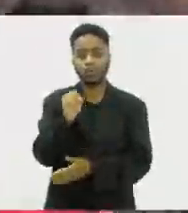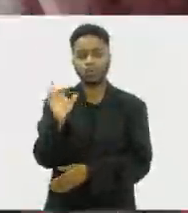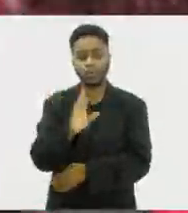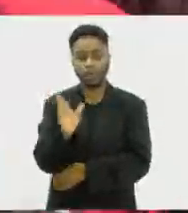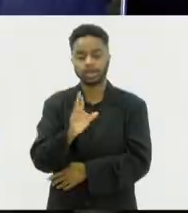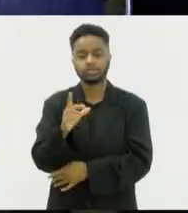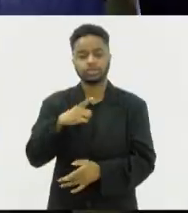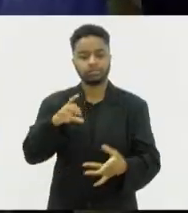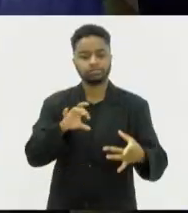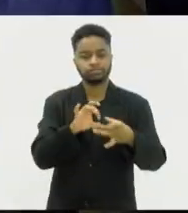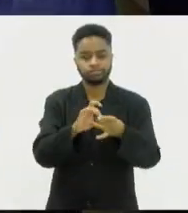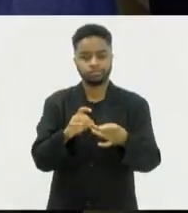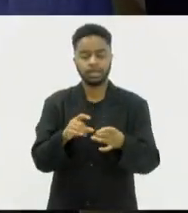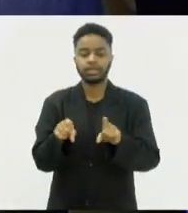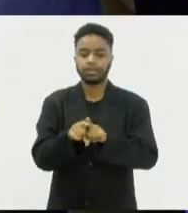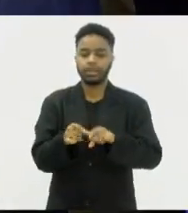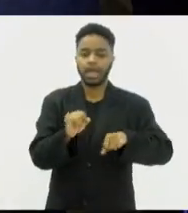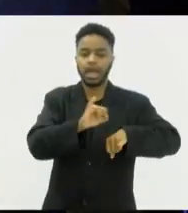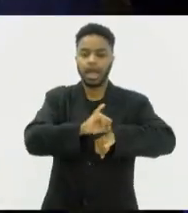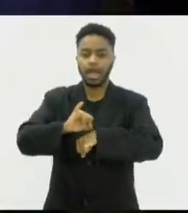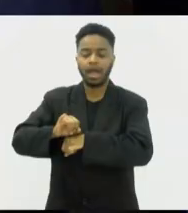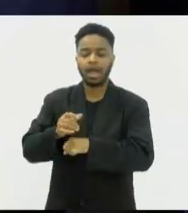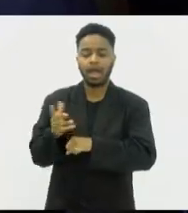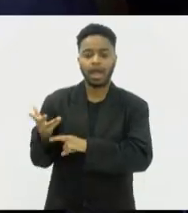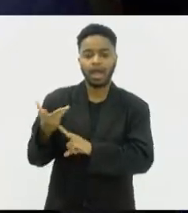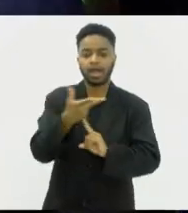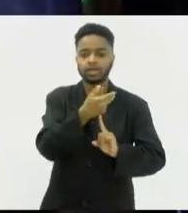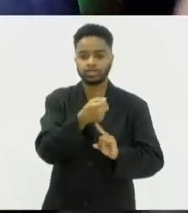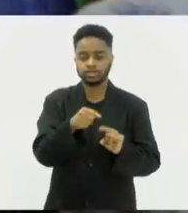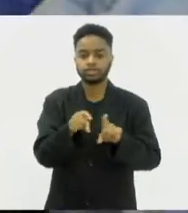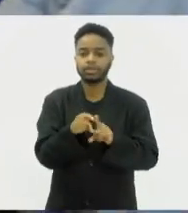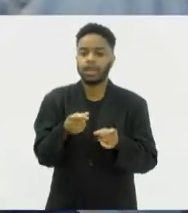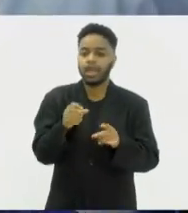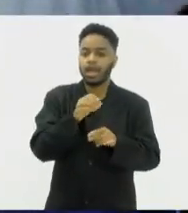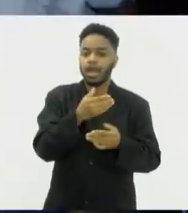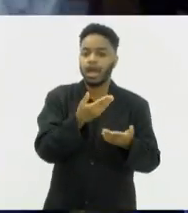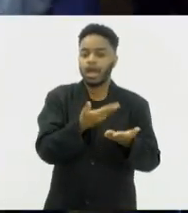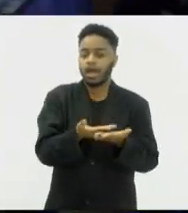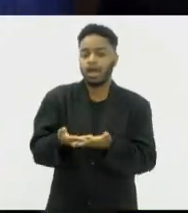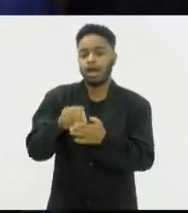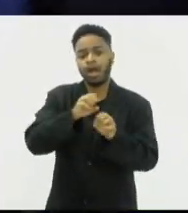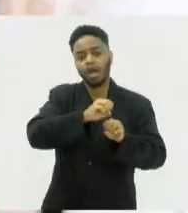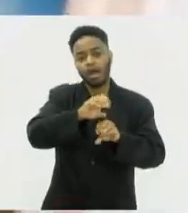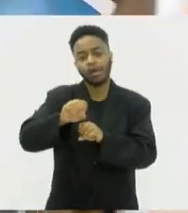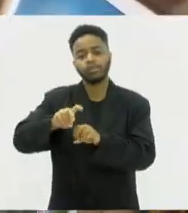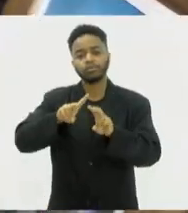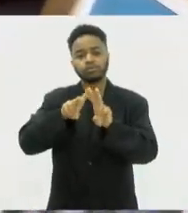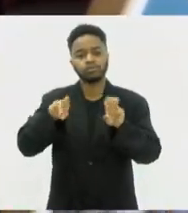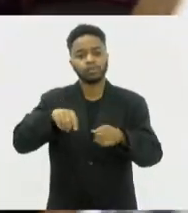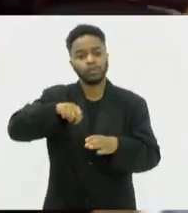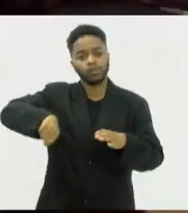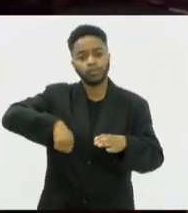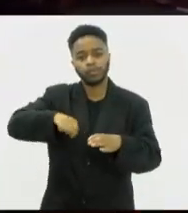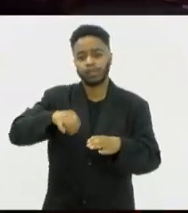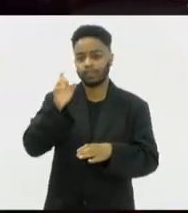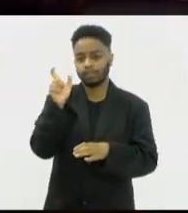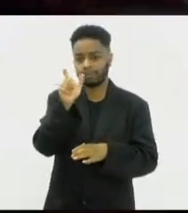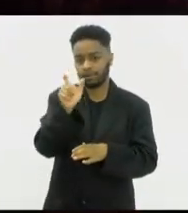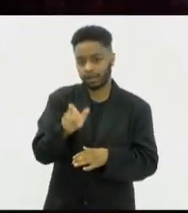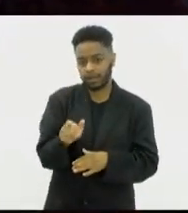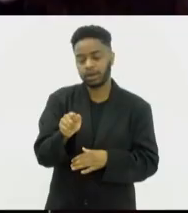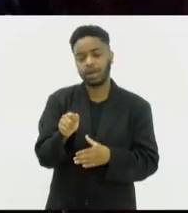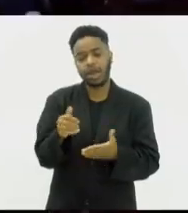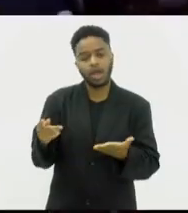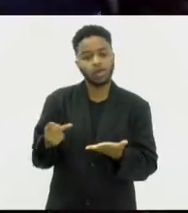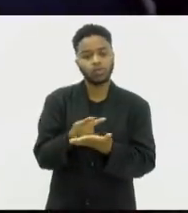atrações. Exposições de arte e aulas a cargo dos chefes da Federação Internacional de Cozinha Italiana são outros programas da festa que vai